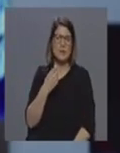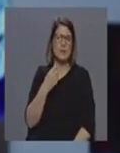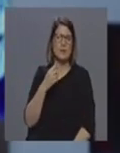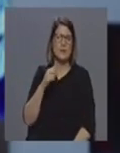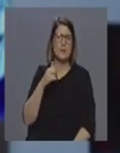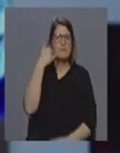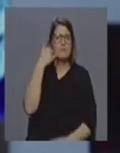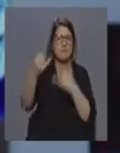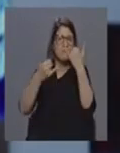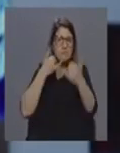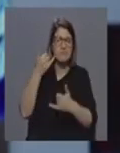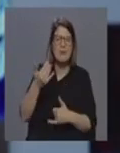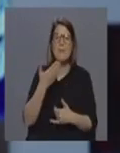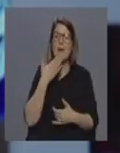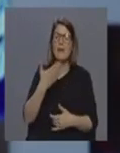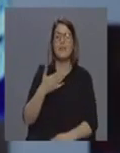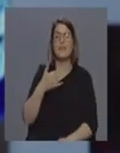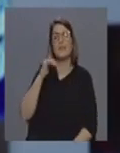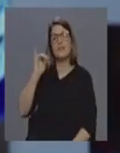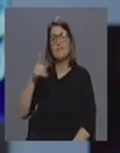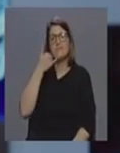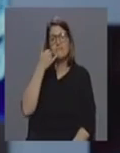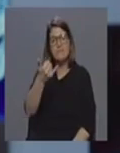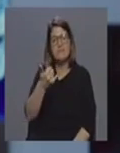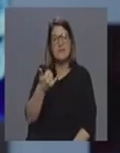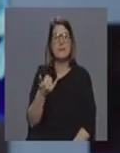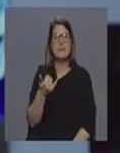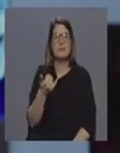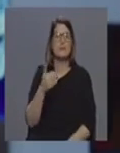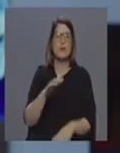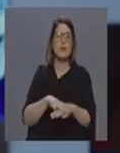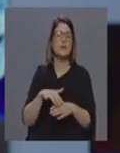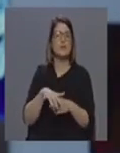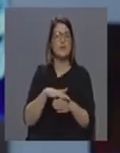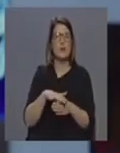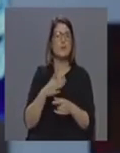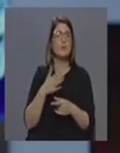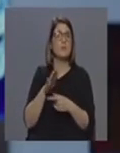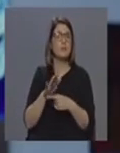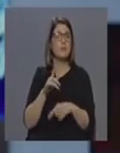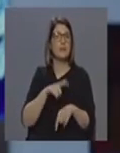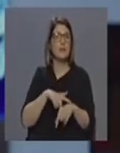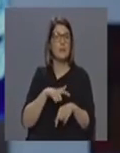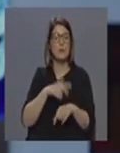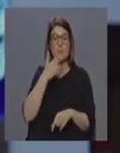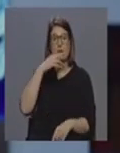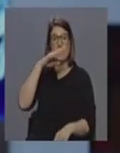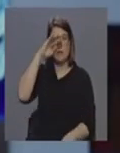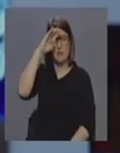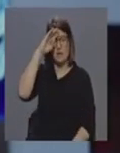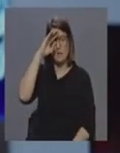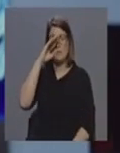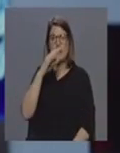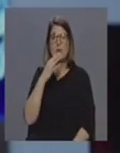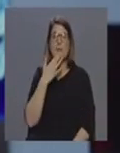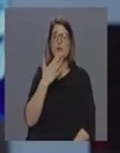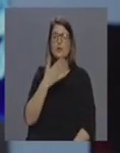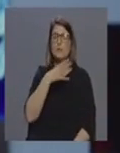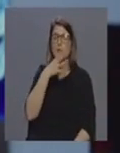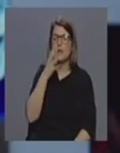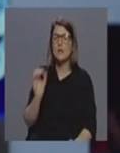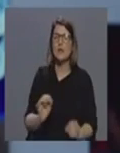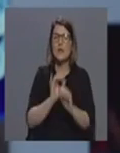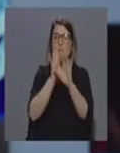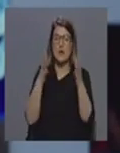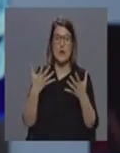pedidos e de telefonemas quer com casos concretos por exemplo na altura da época gripal quer com pedidos de esclarecimento agora